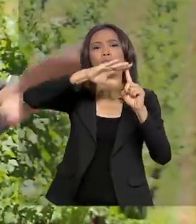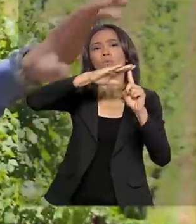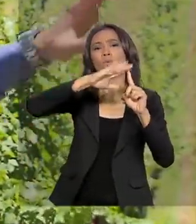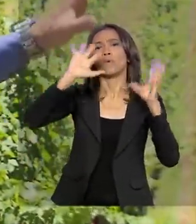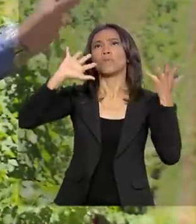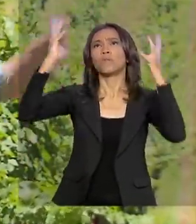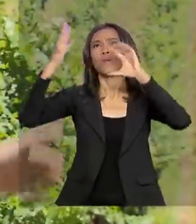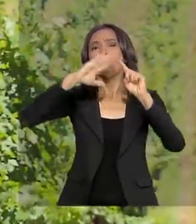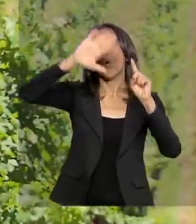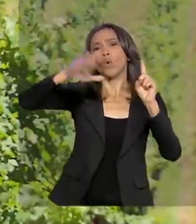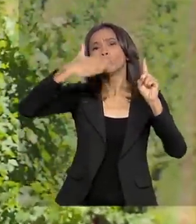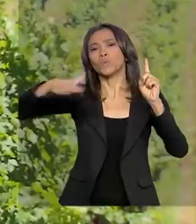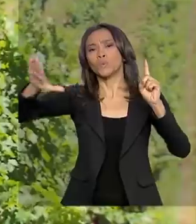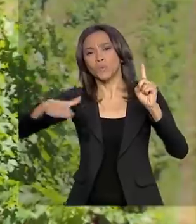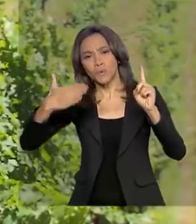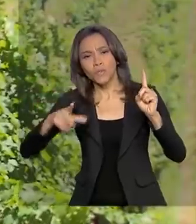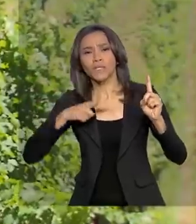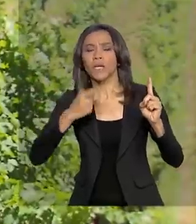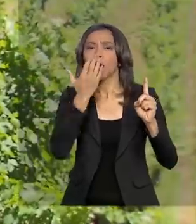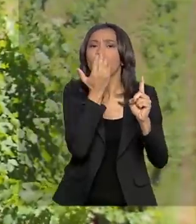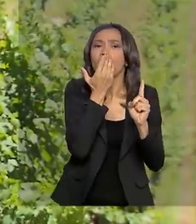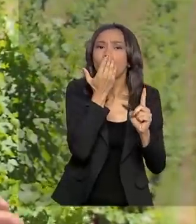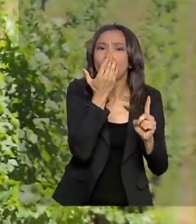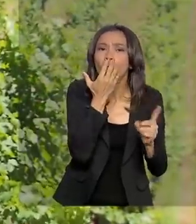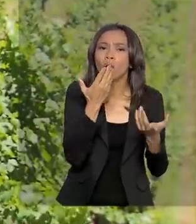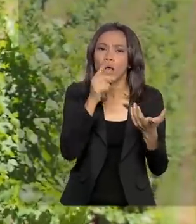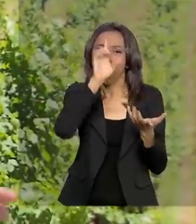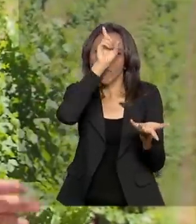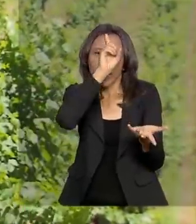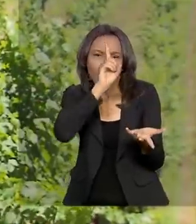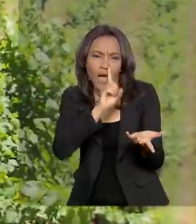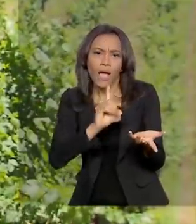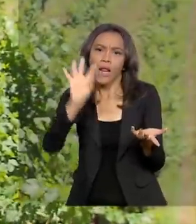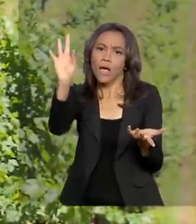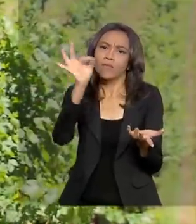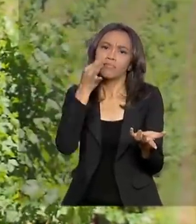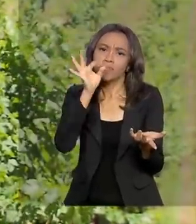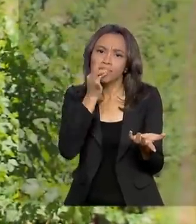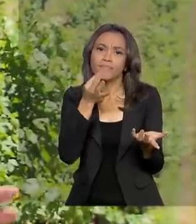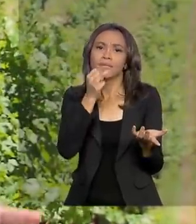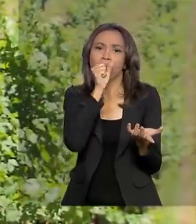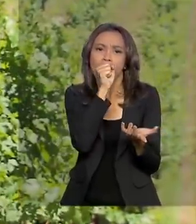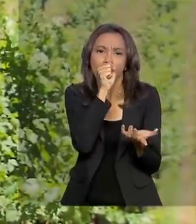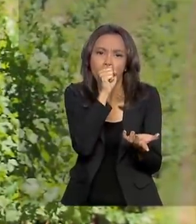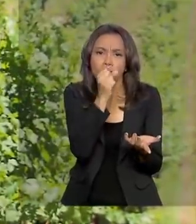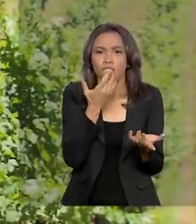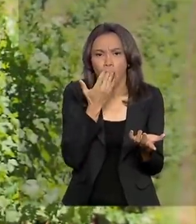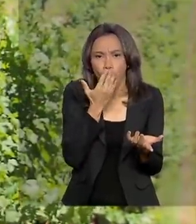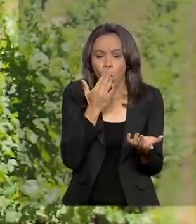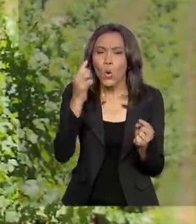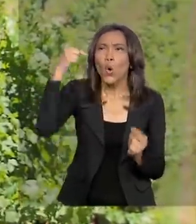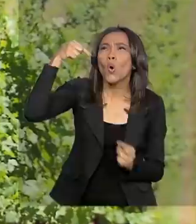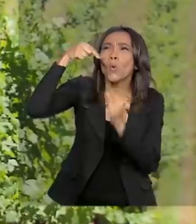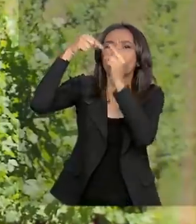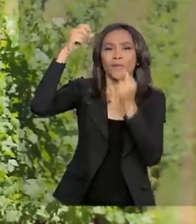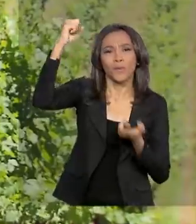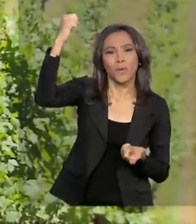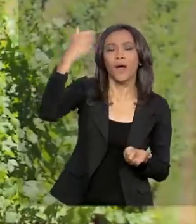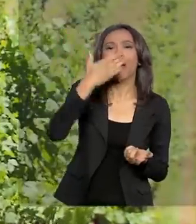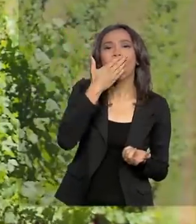todas as videiras com coloração amareladas, alaranjadas, que combina muito com o pôr do sol do outono.